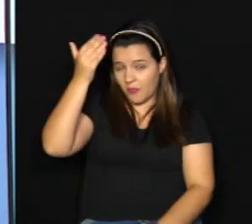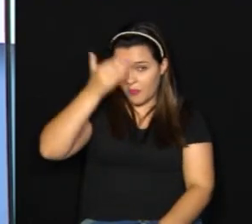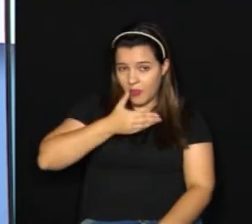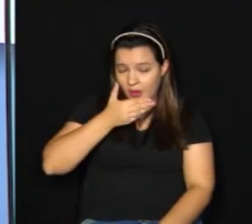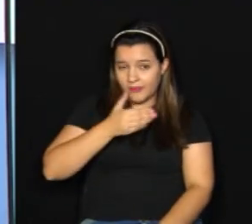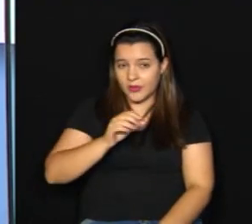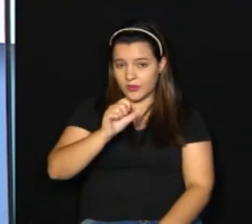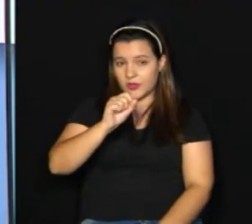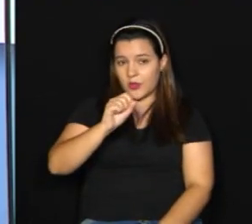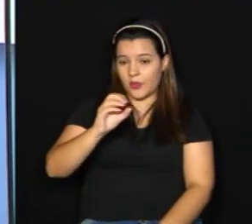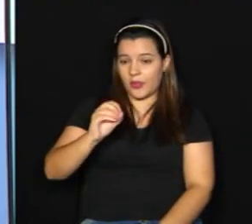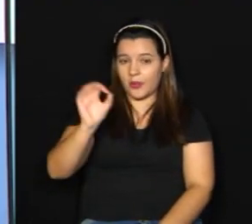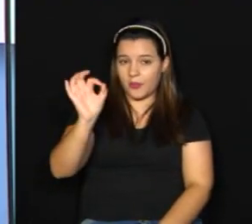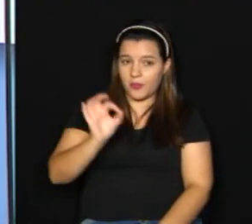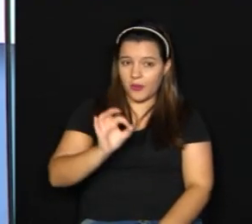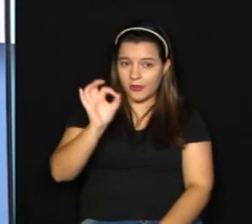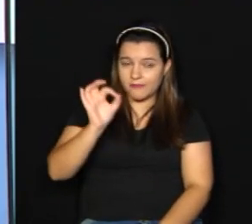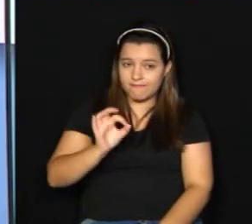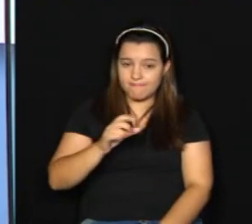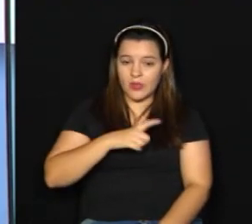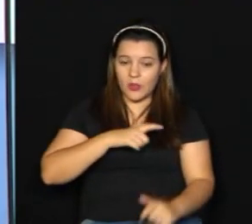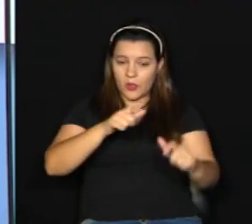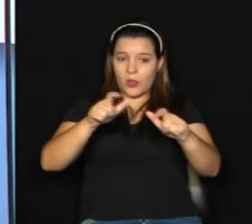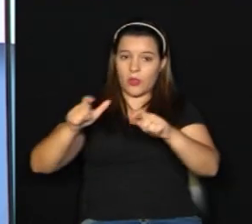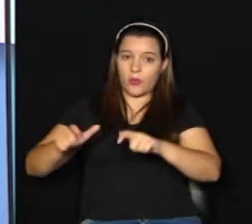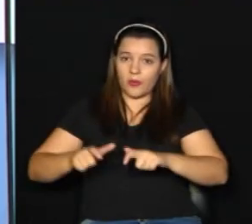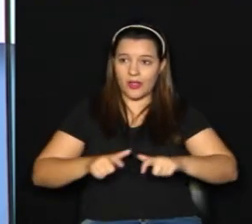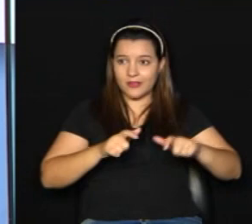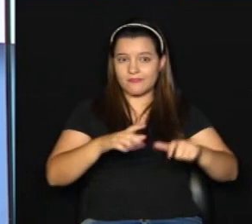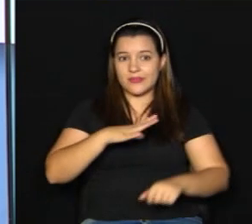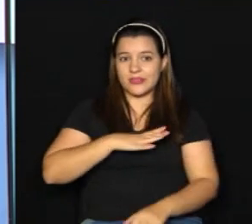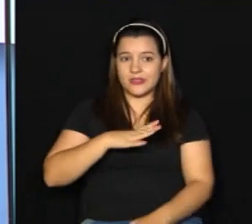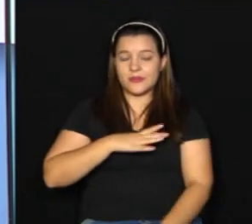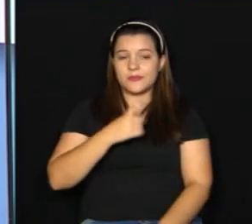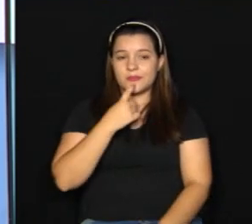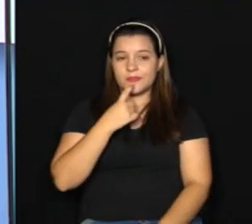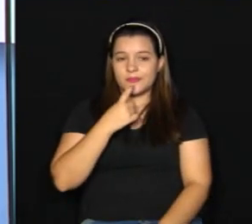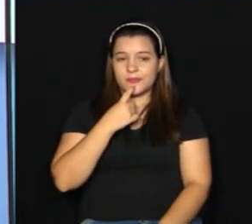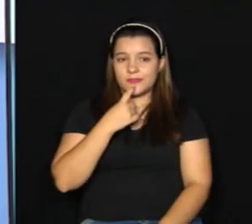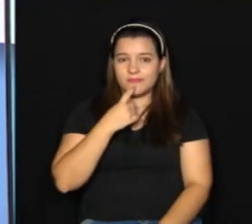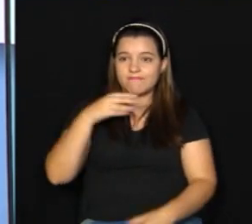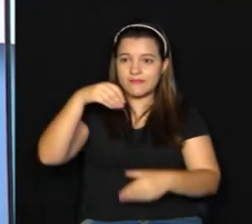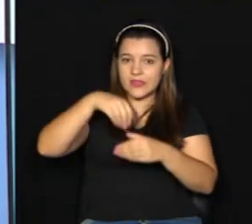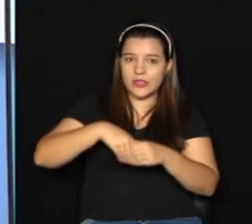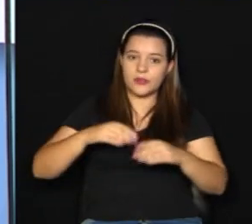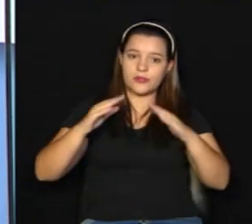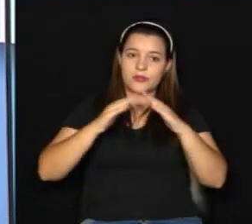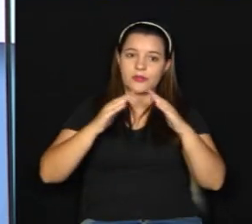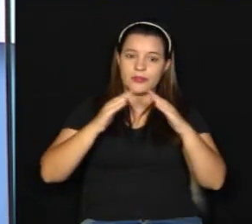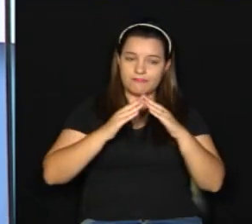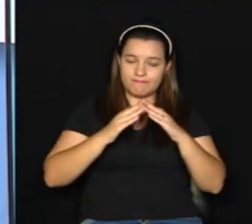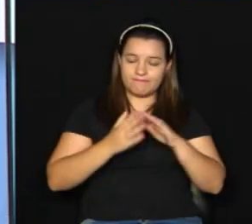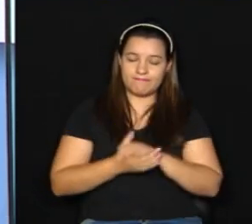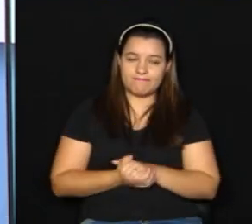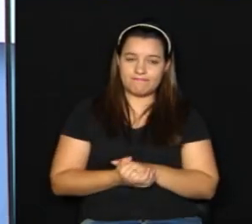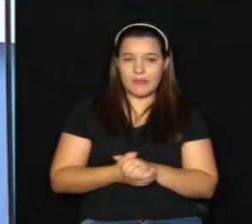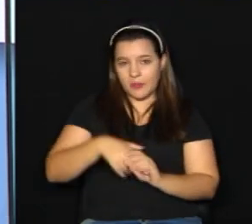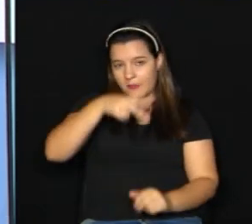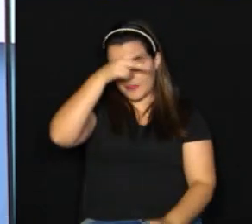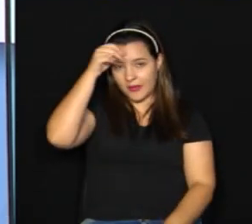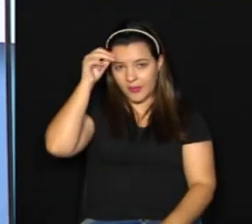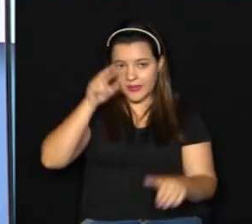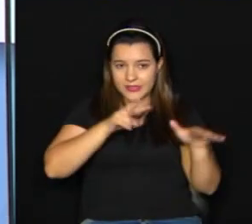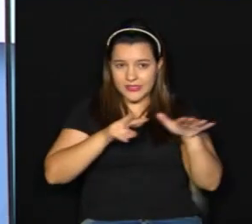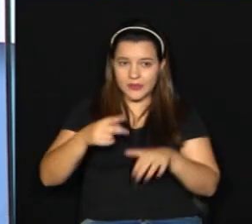que 80% dos criadouros que existem nos municípios são em residências. E a Prefeitura, na última semana,